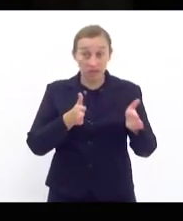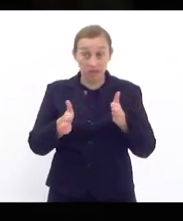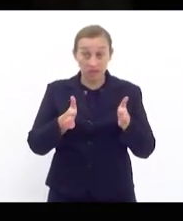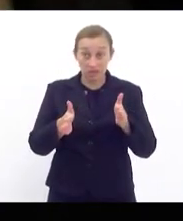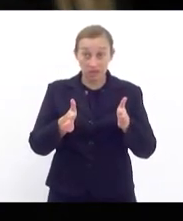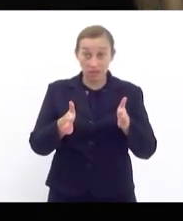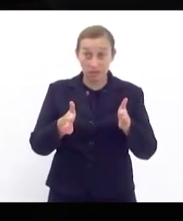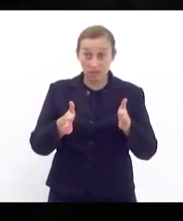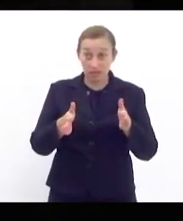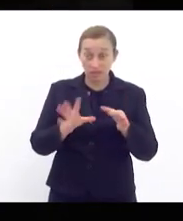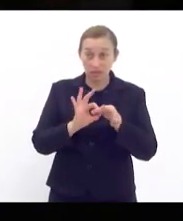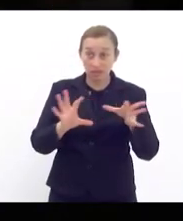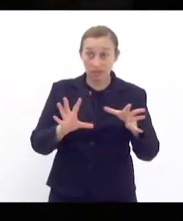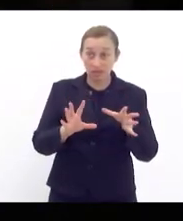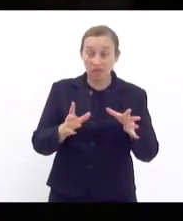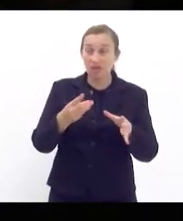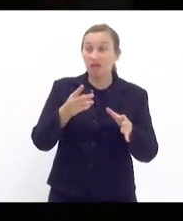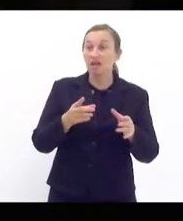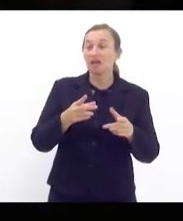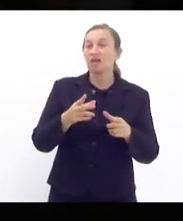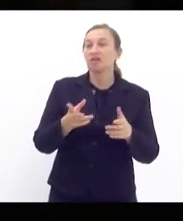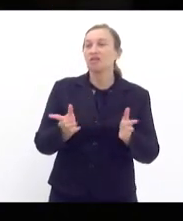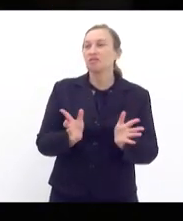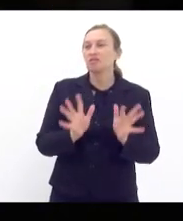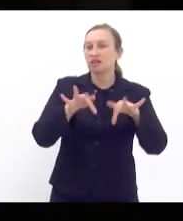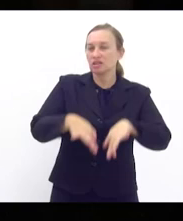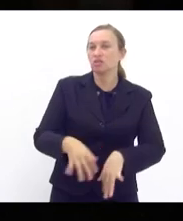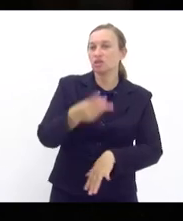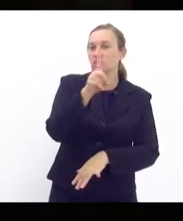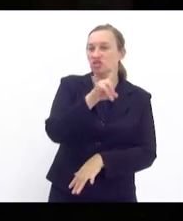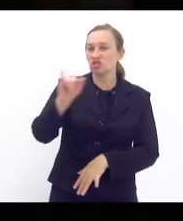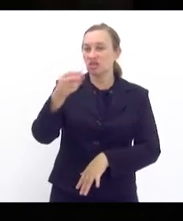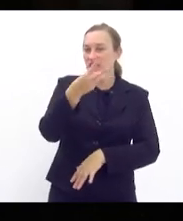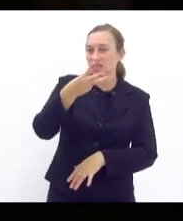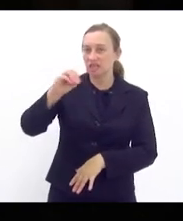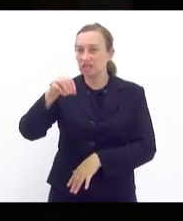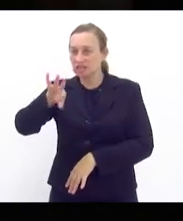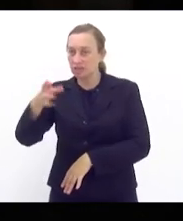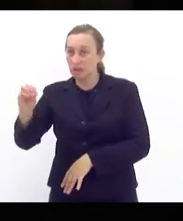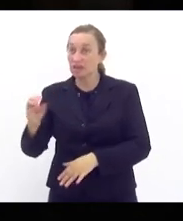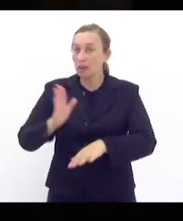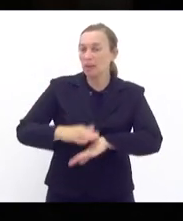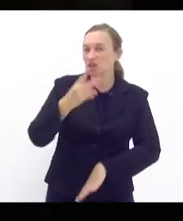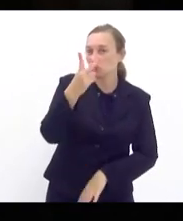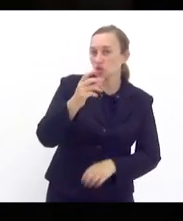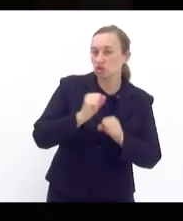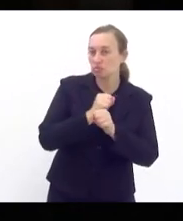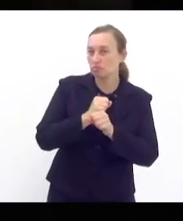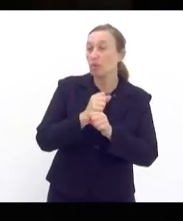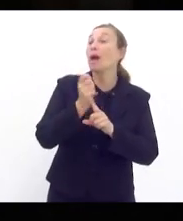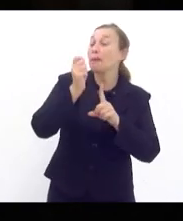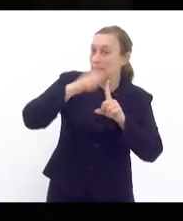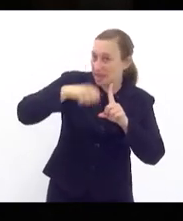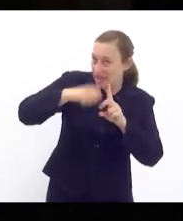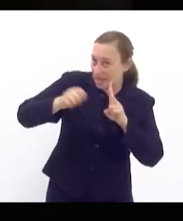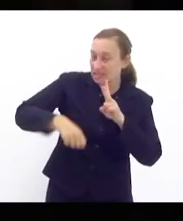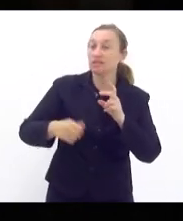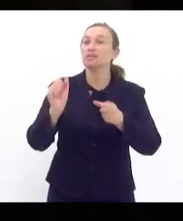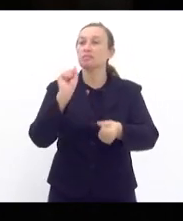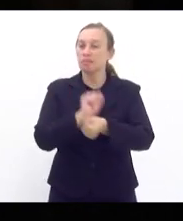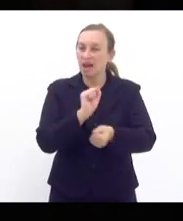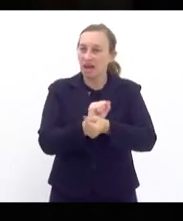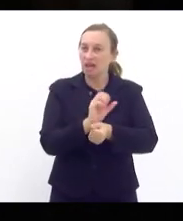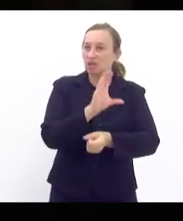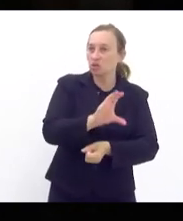emissão do parecer venceu no dia 30 de março ou seja está mais de dois meses parado na comissão de